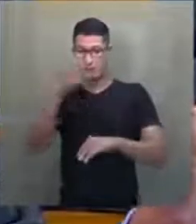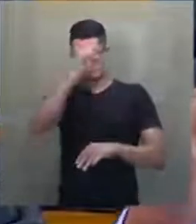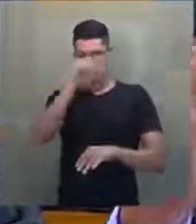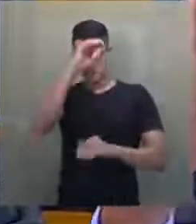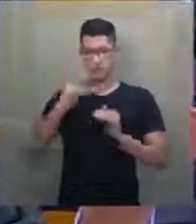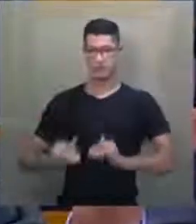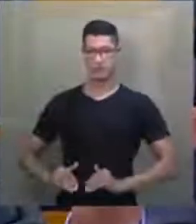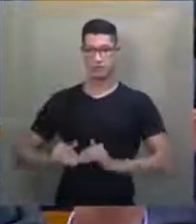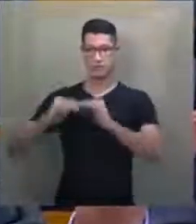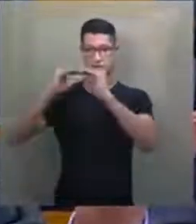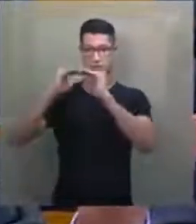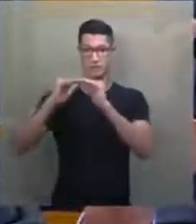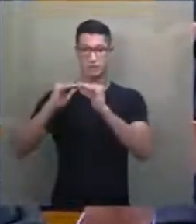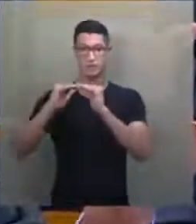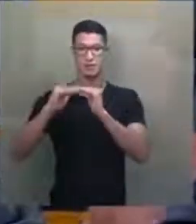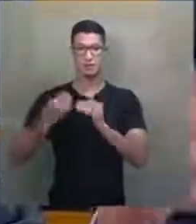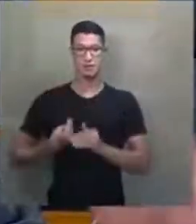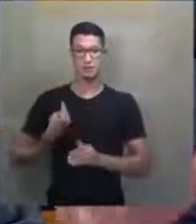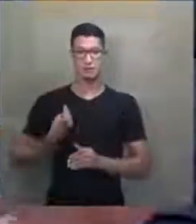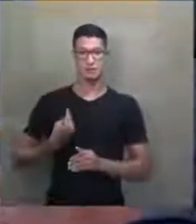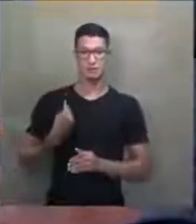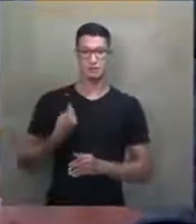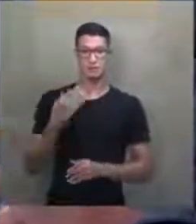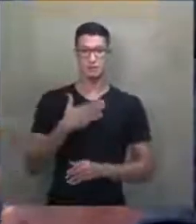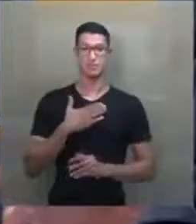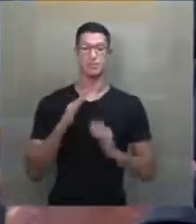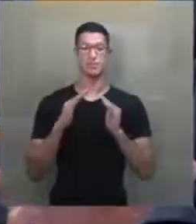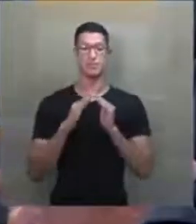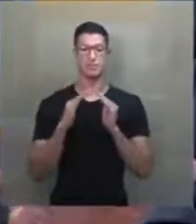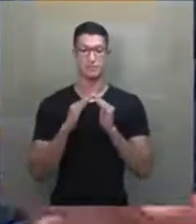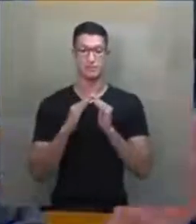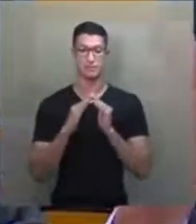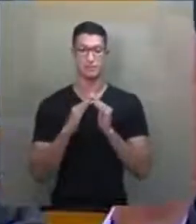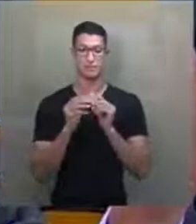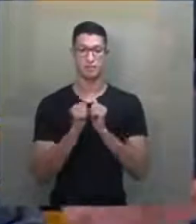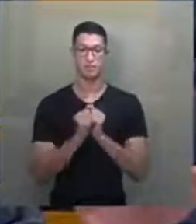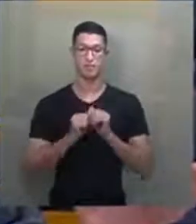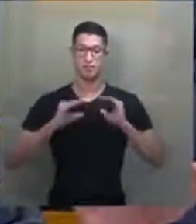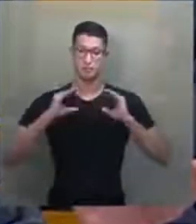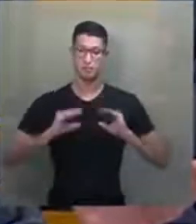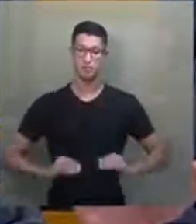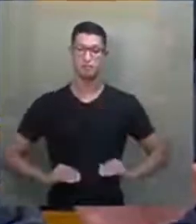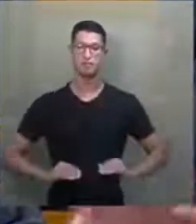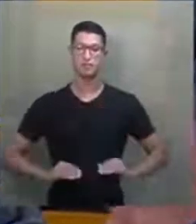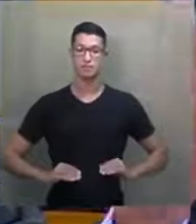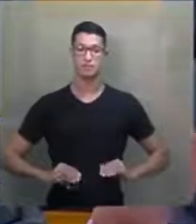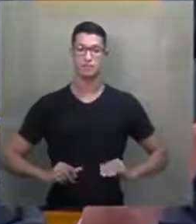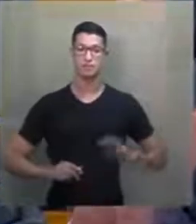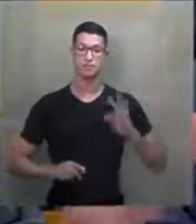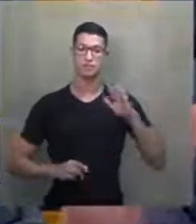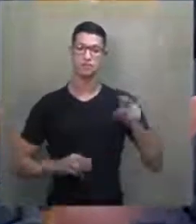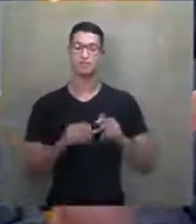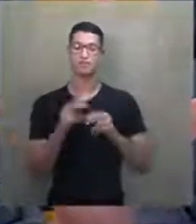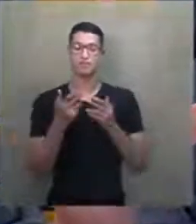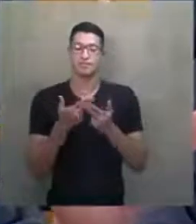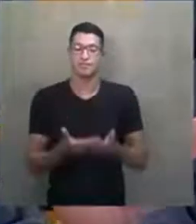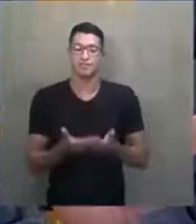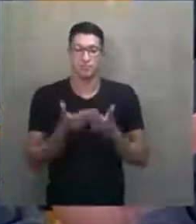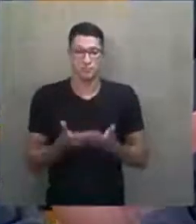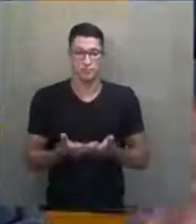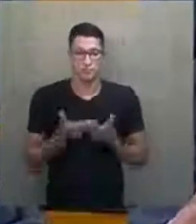cedo a conviver na minha casa com atitudes de tolerância,